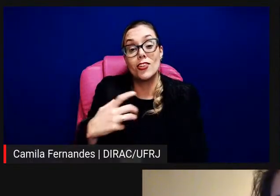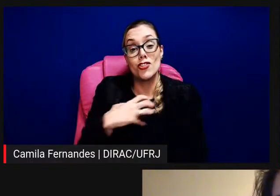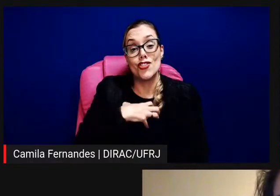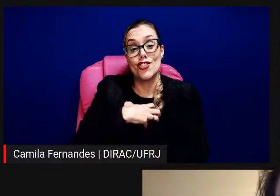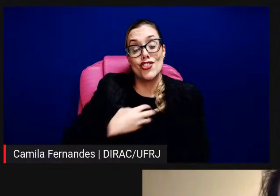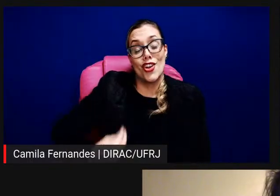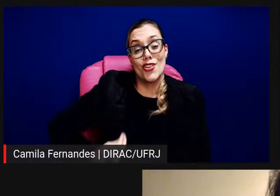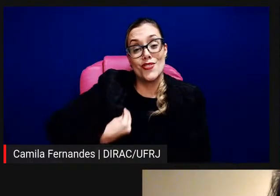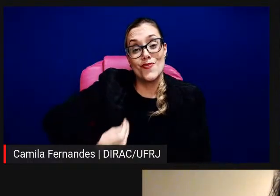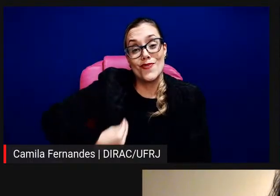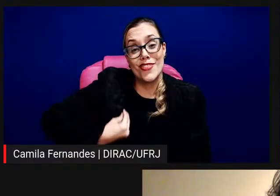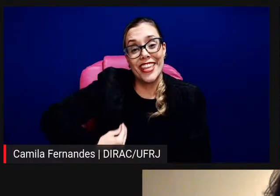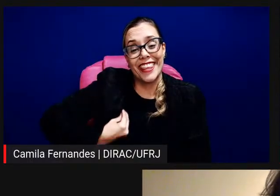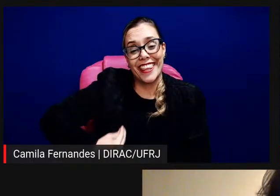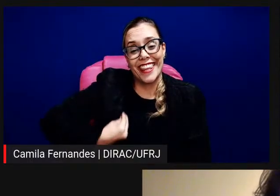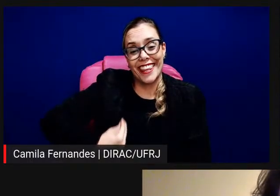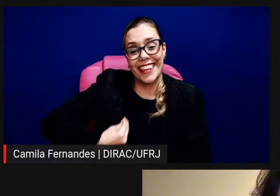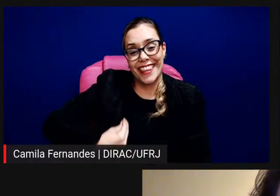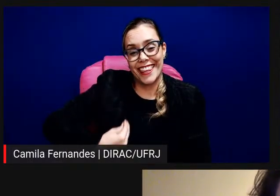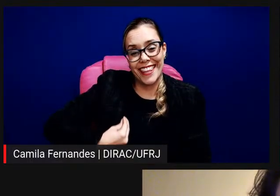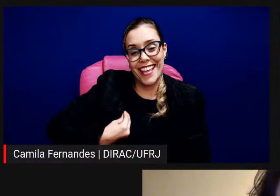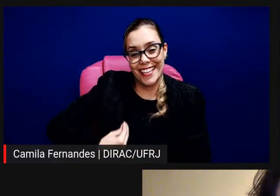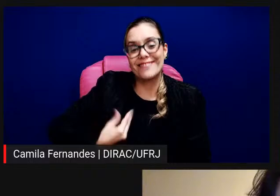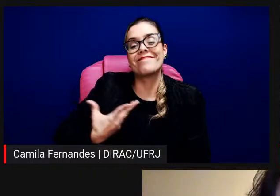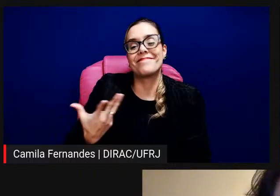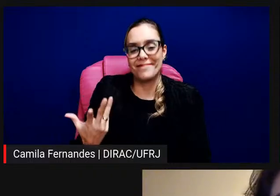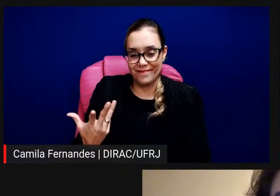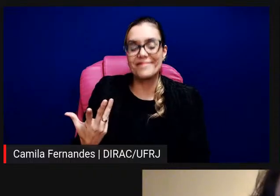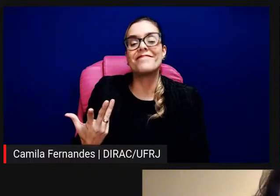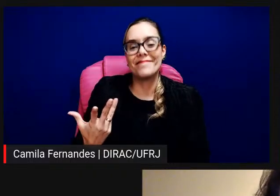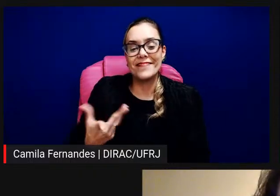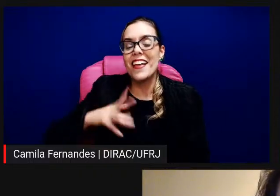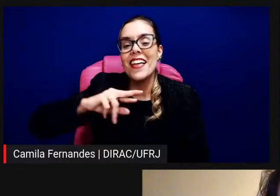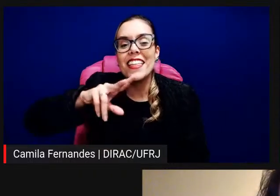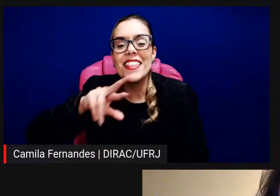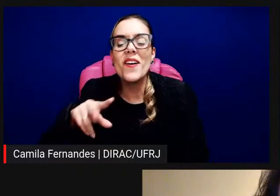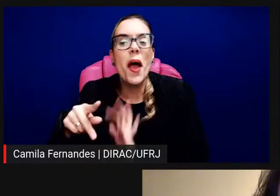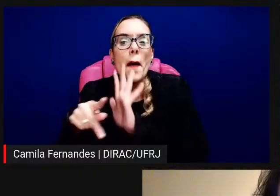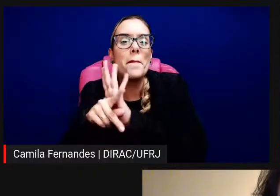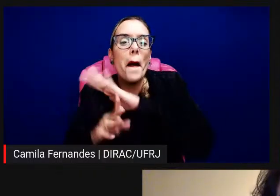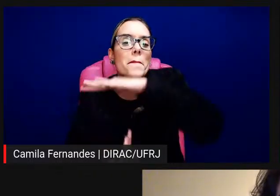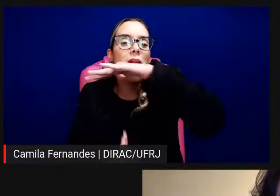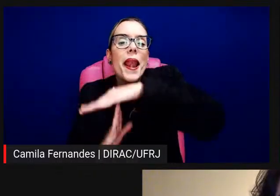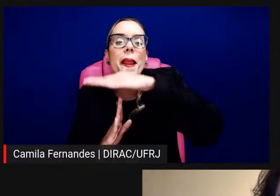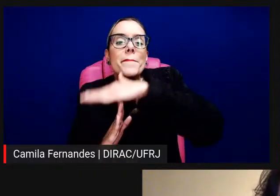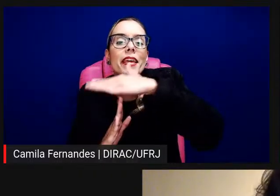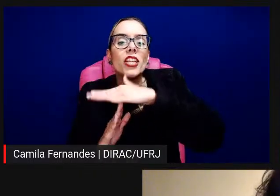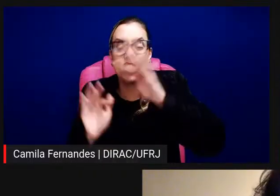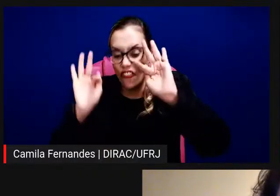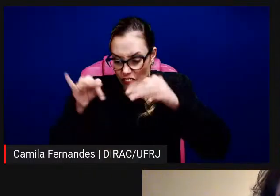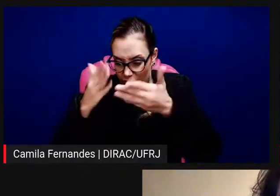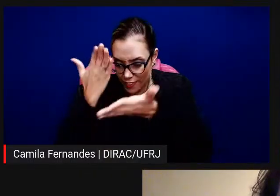faço não tem esse limite, assim, quando chega em casa, quando acaba, né? Isso